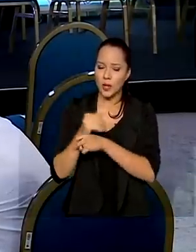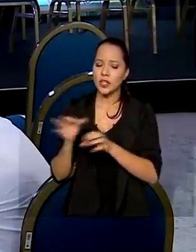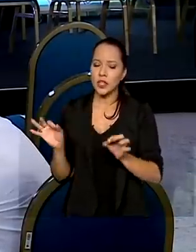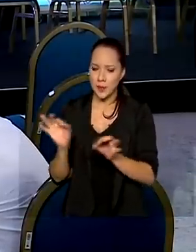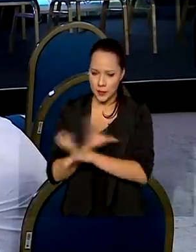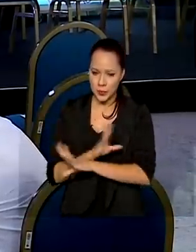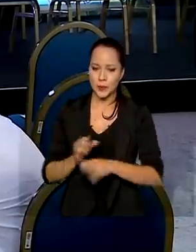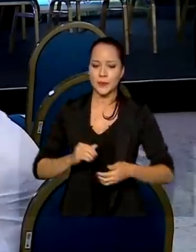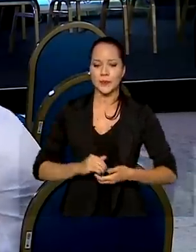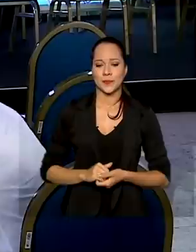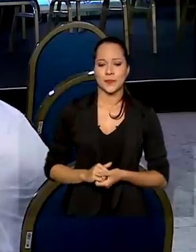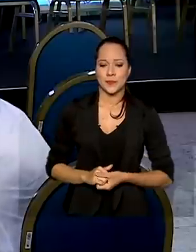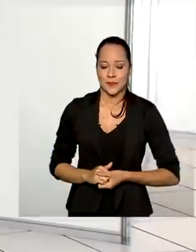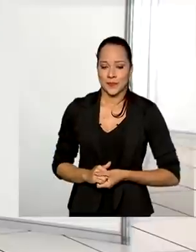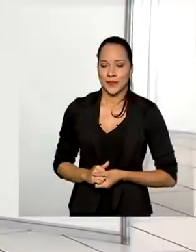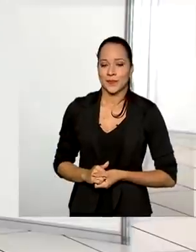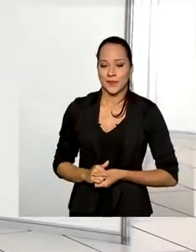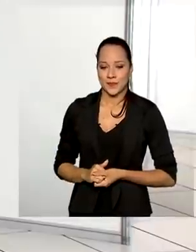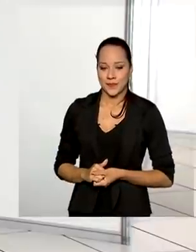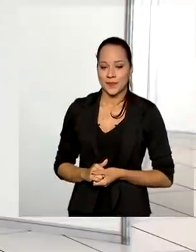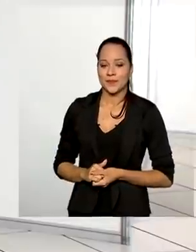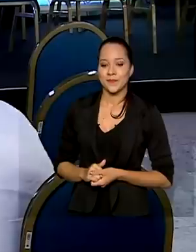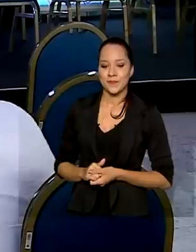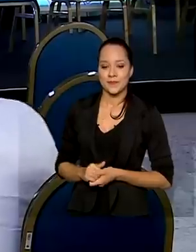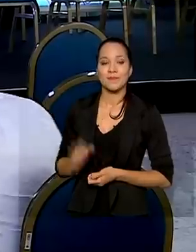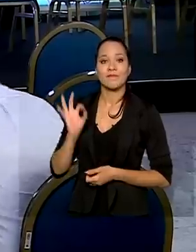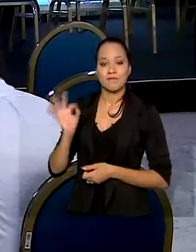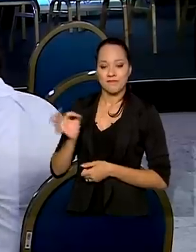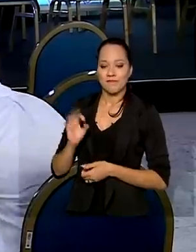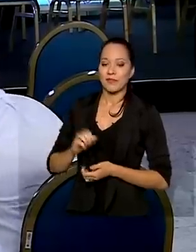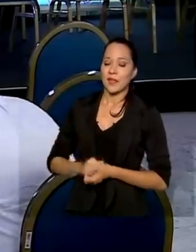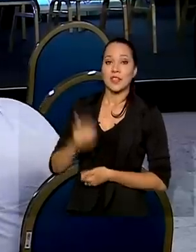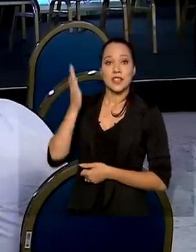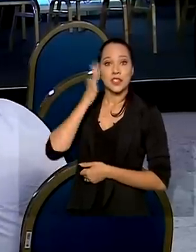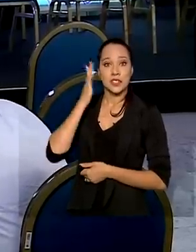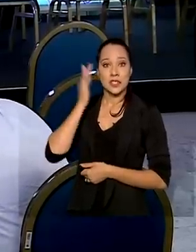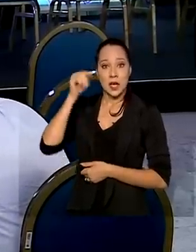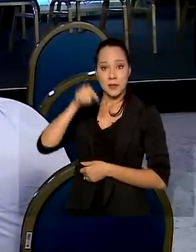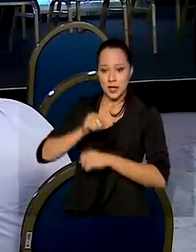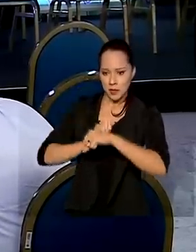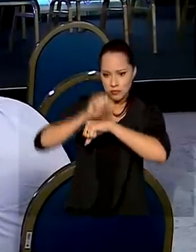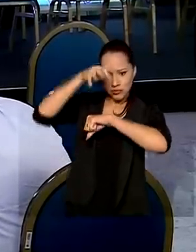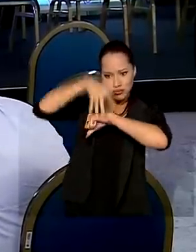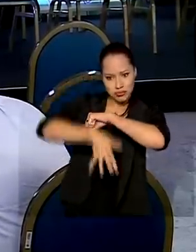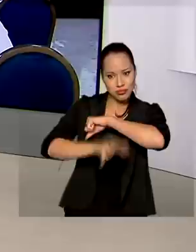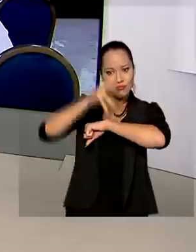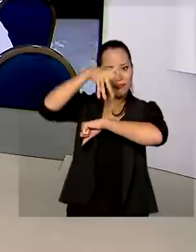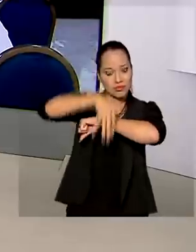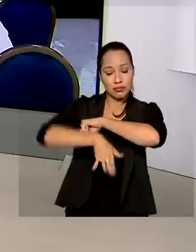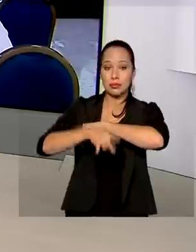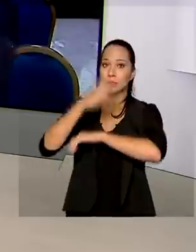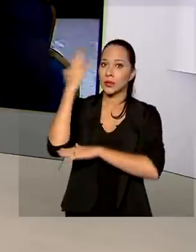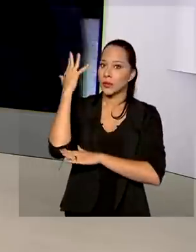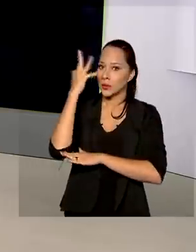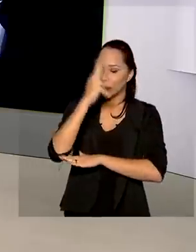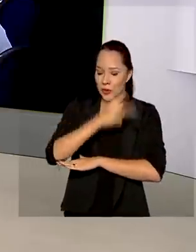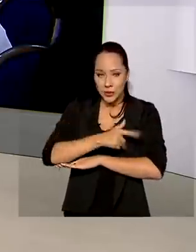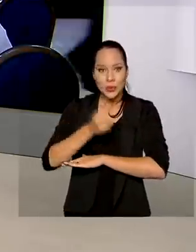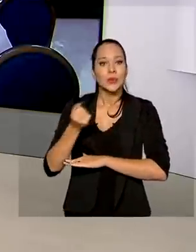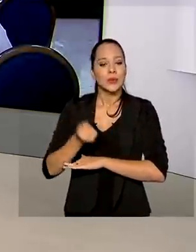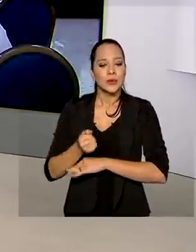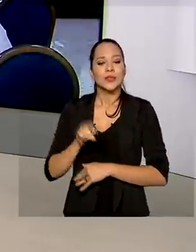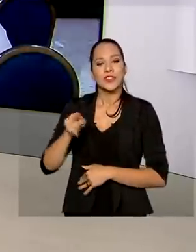estúdio. E Molinari, a gente sabe que aí as cataratas do Iguaçu é uma grande atração, né?